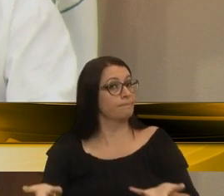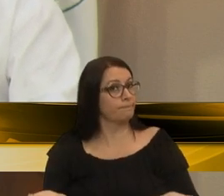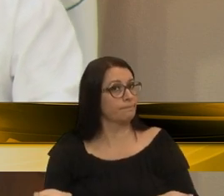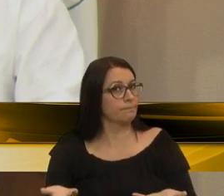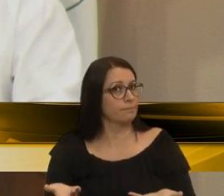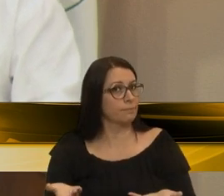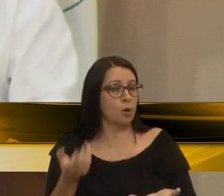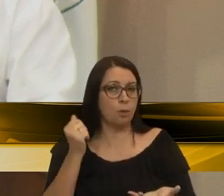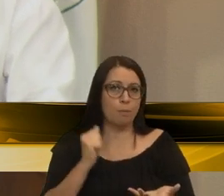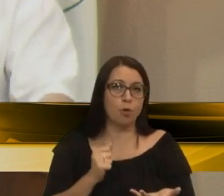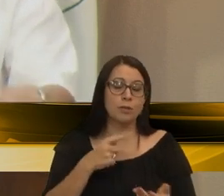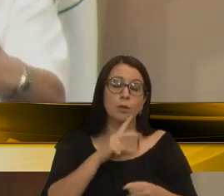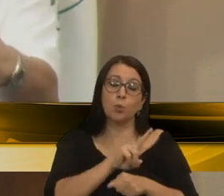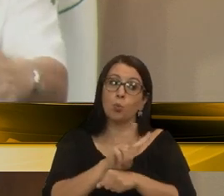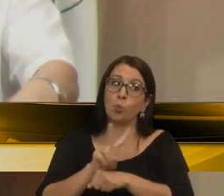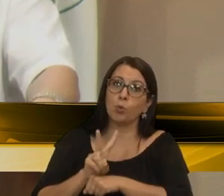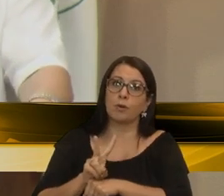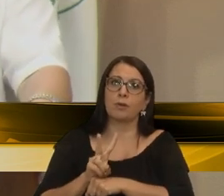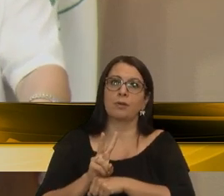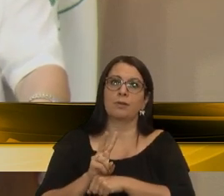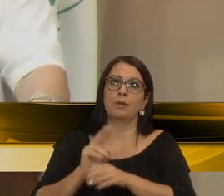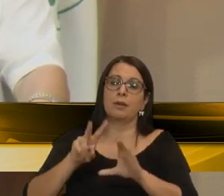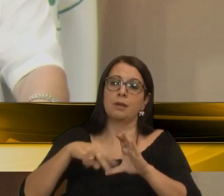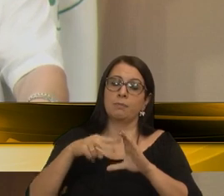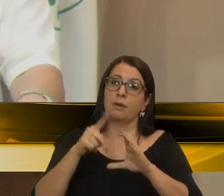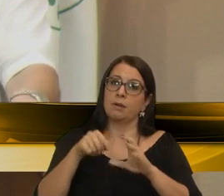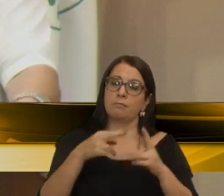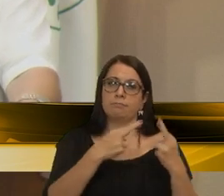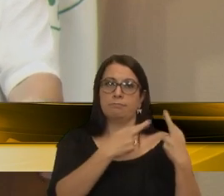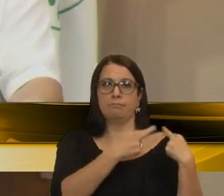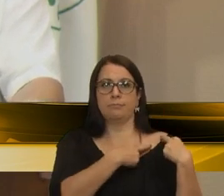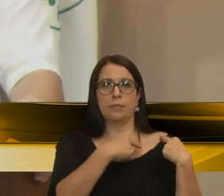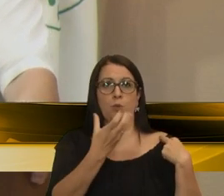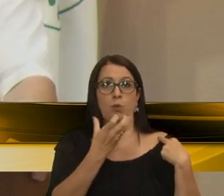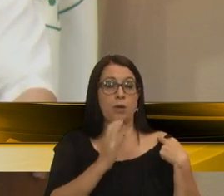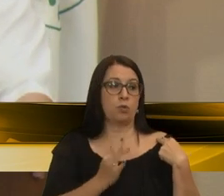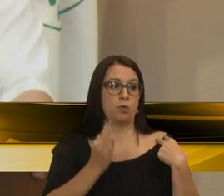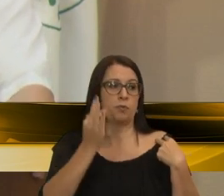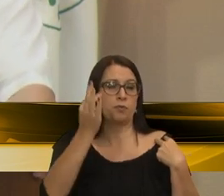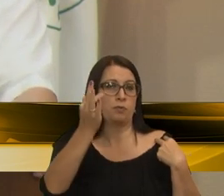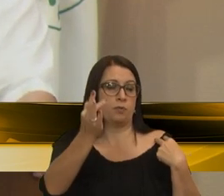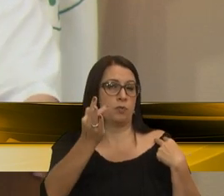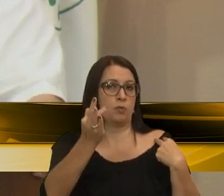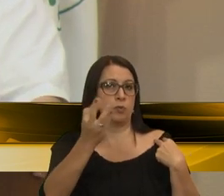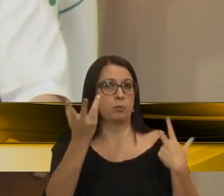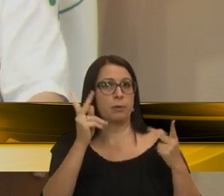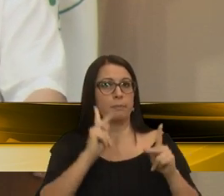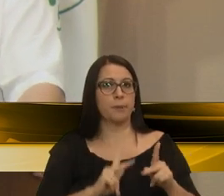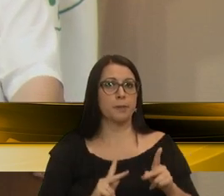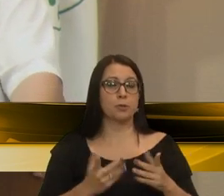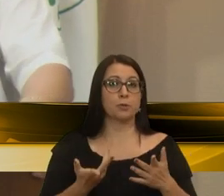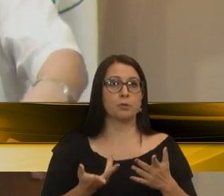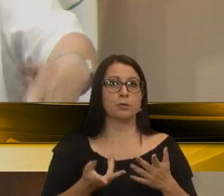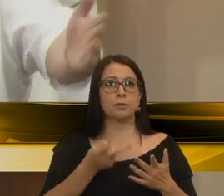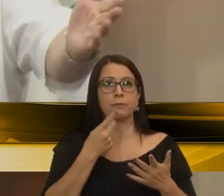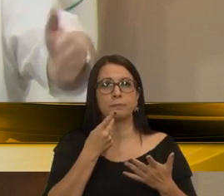Então a gente tem que ter esse cuidado, a Câmara é responsável e eu não quero ali adiante que alguém me